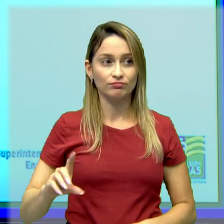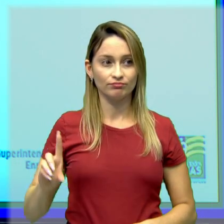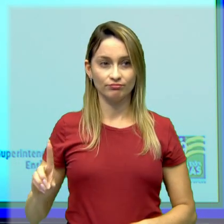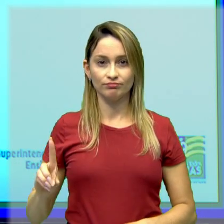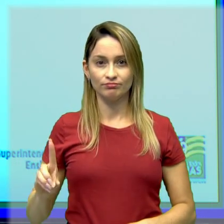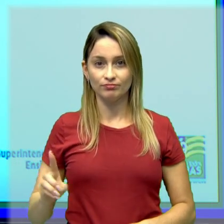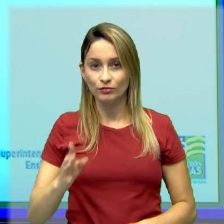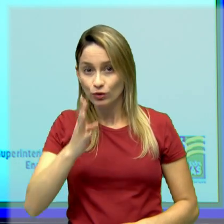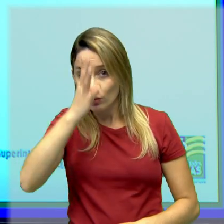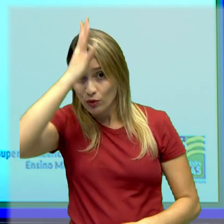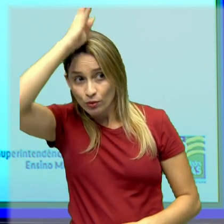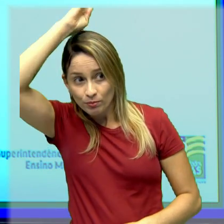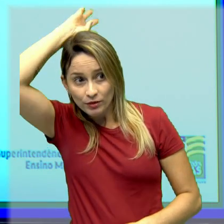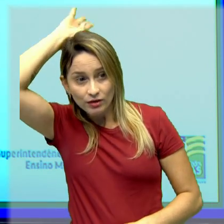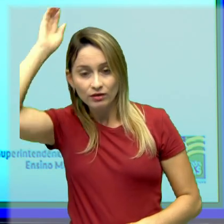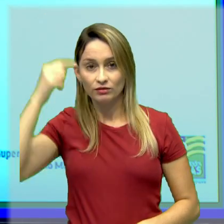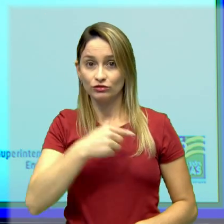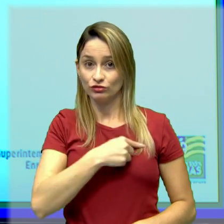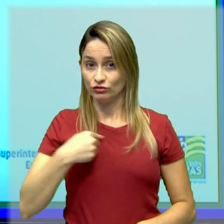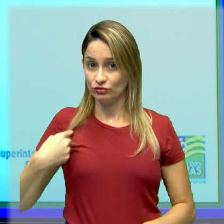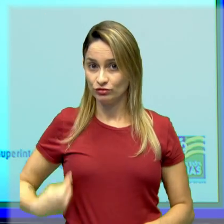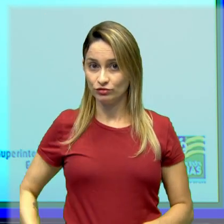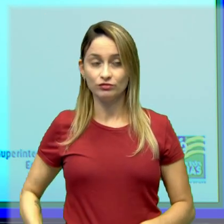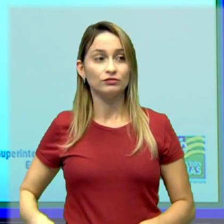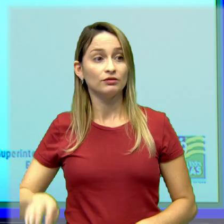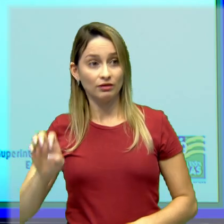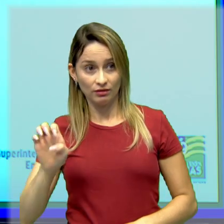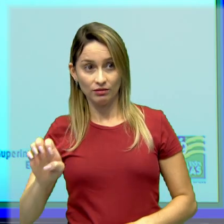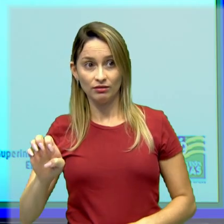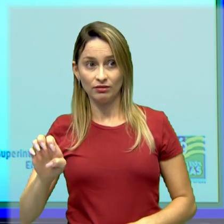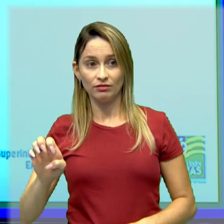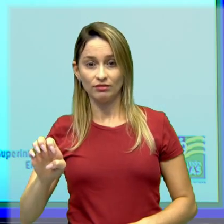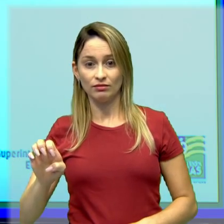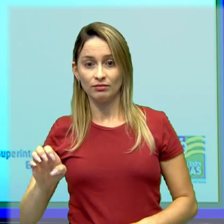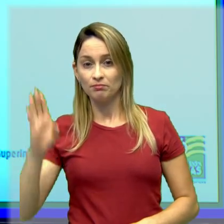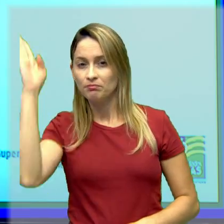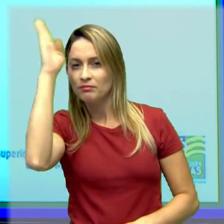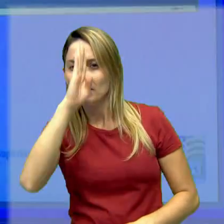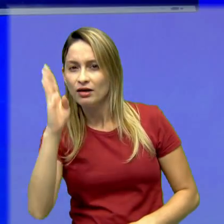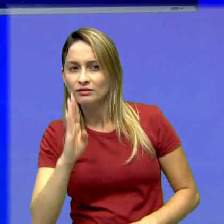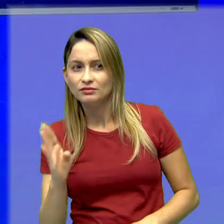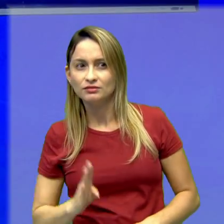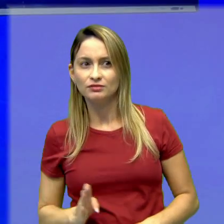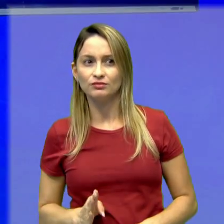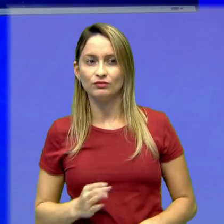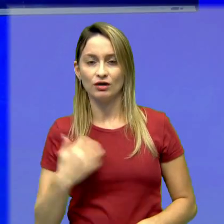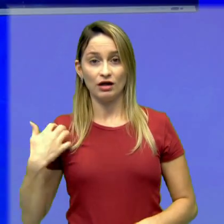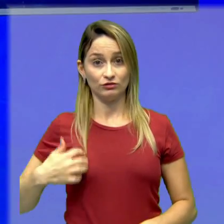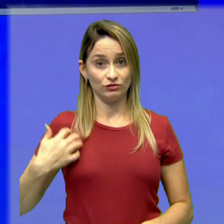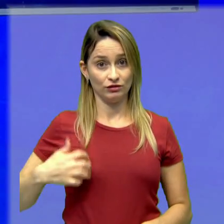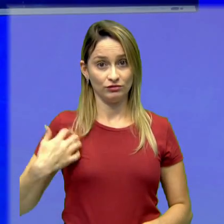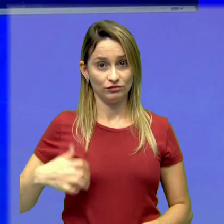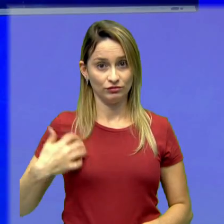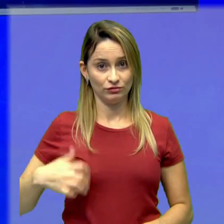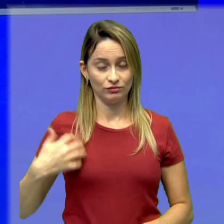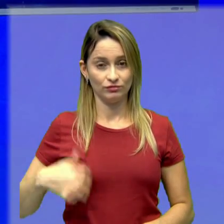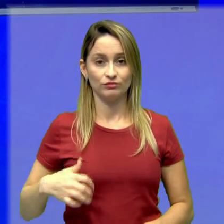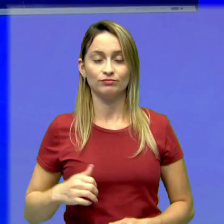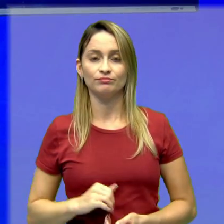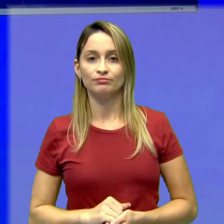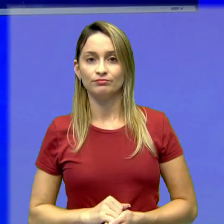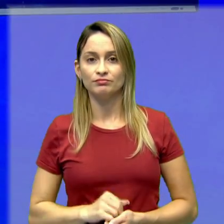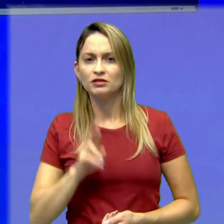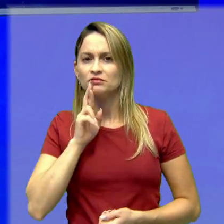Letra D, Roma e China? Ou letra E, Brasil e Argentina? Então, a resposta certa é justamente